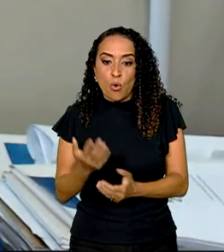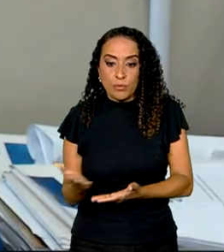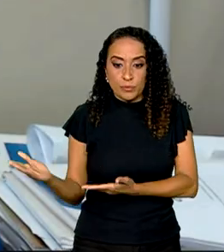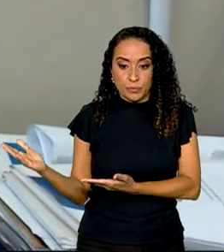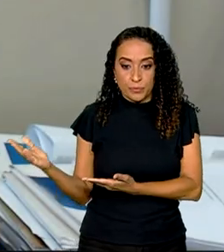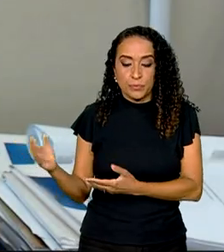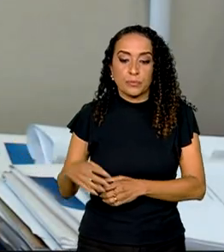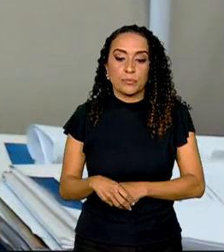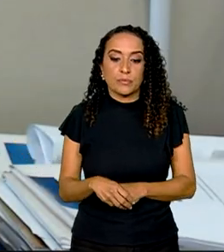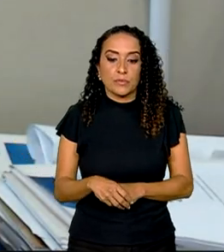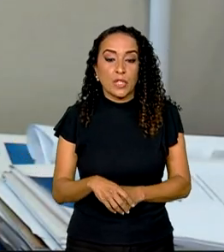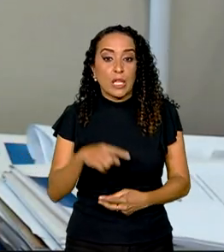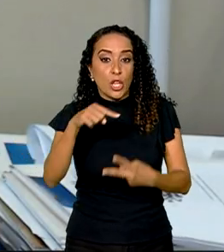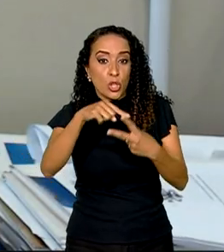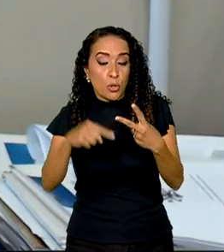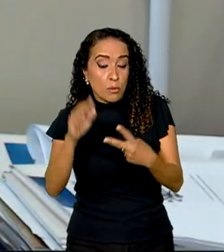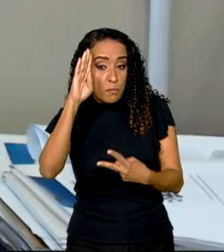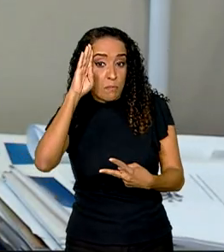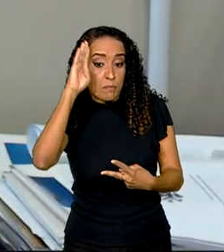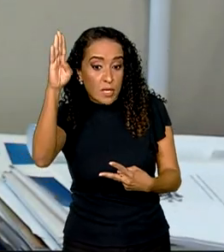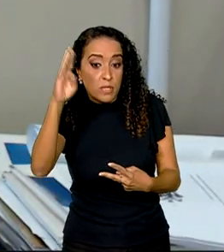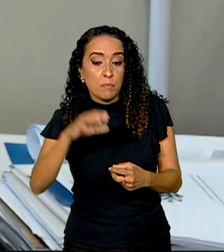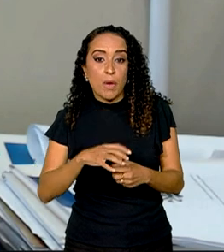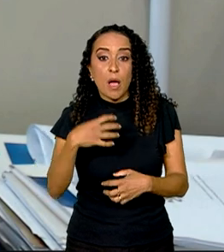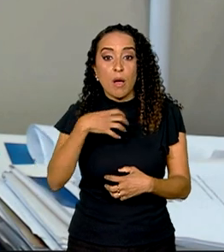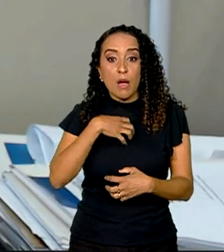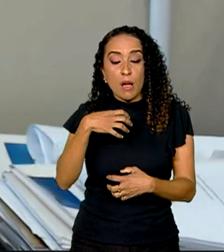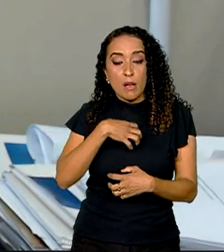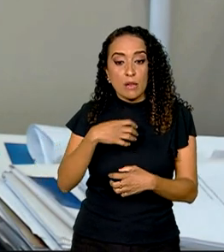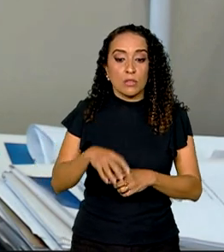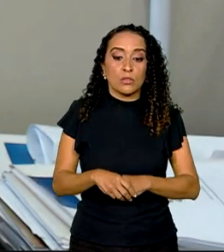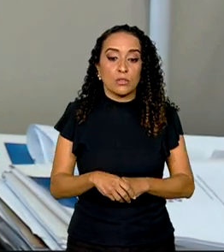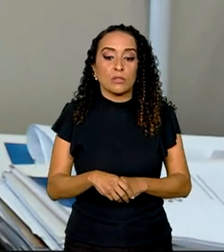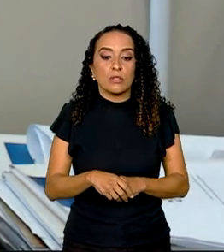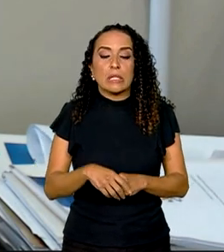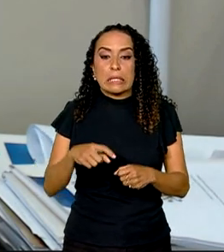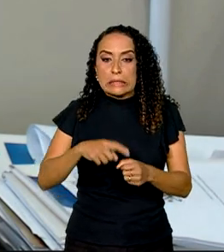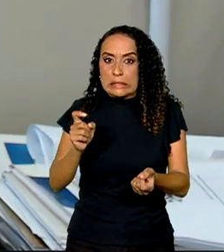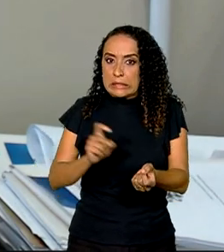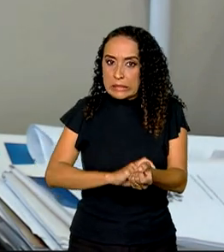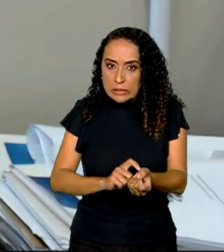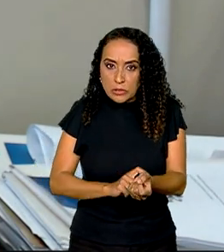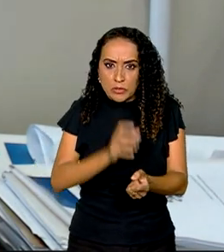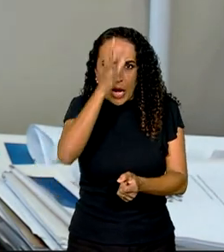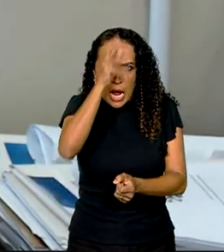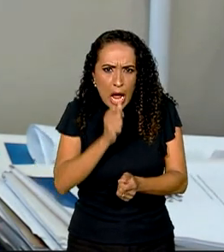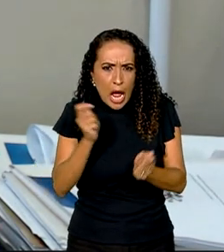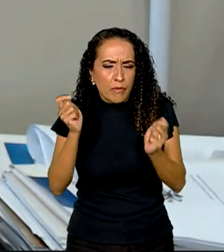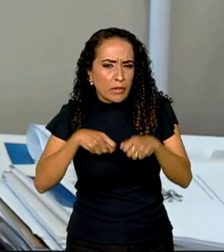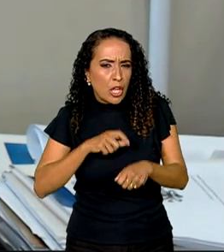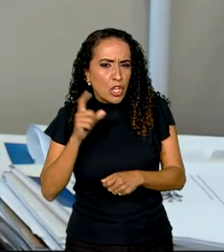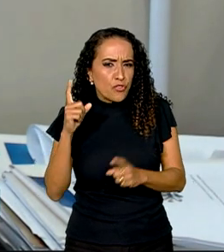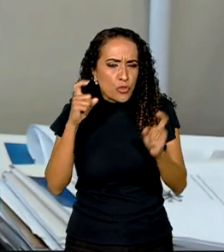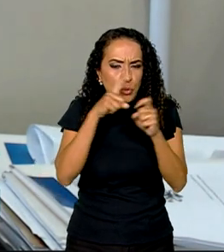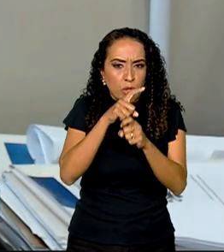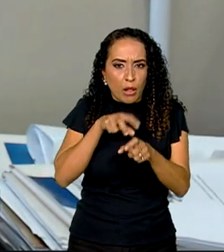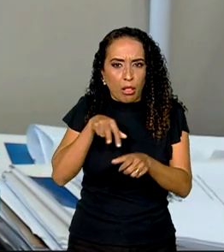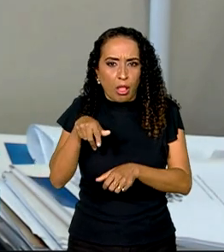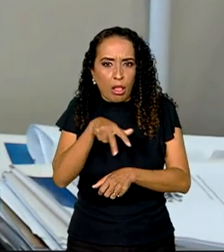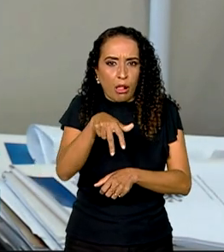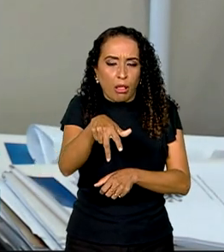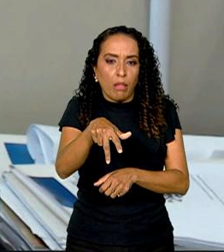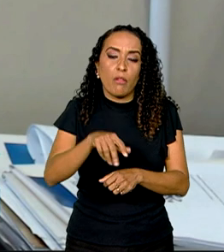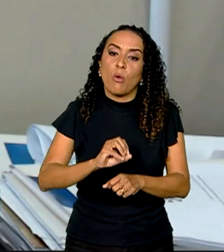São dois principais sintomas, os nervosos, então a árvore tem dificuldade de se locomover,